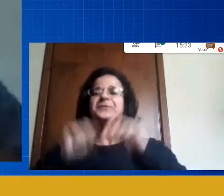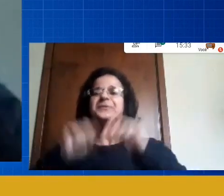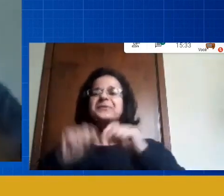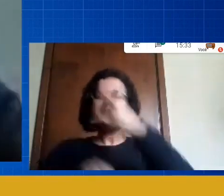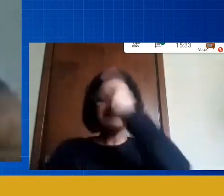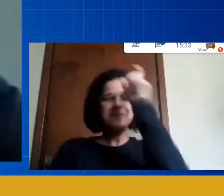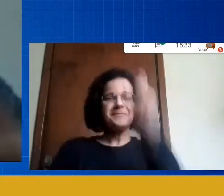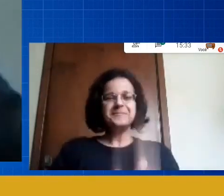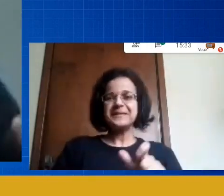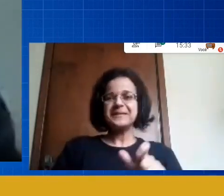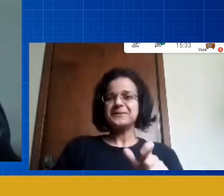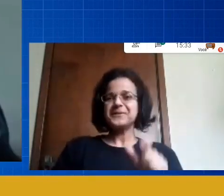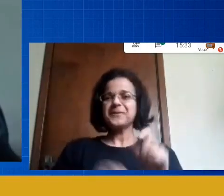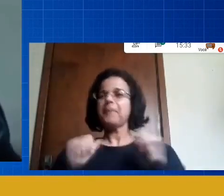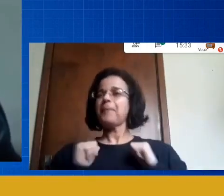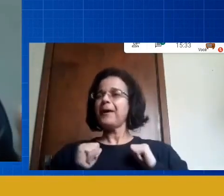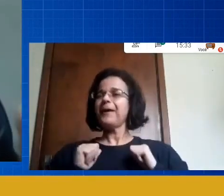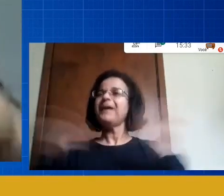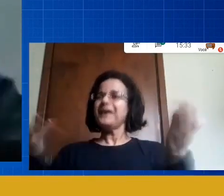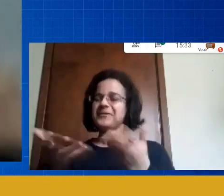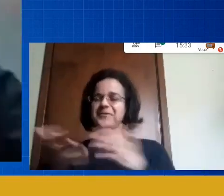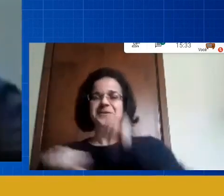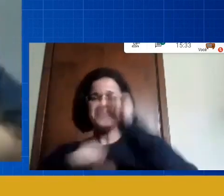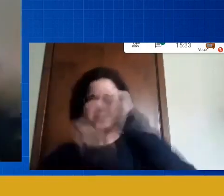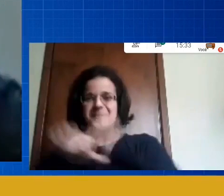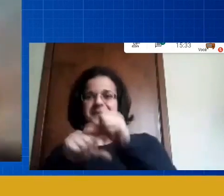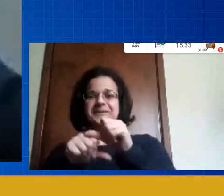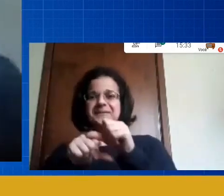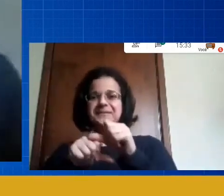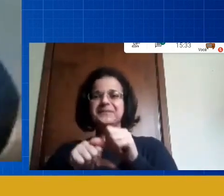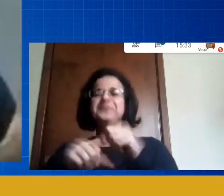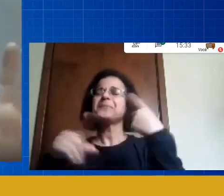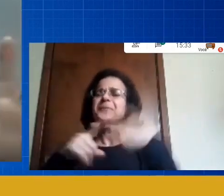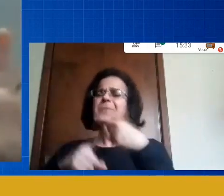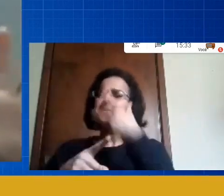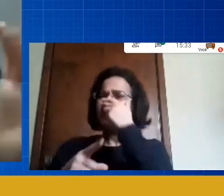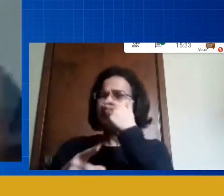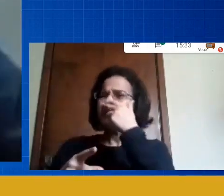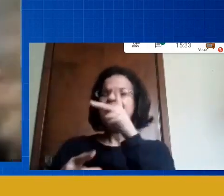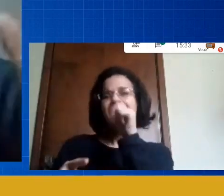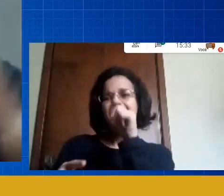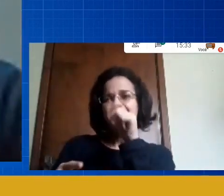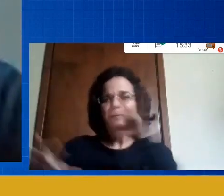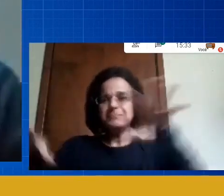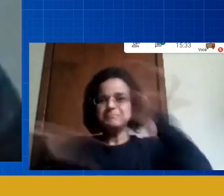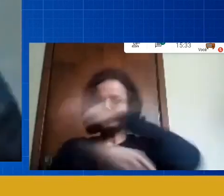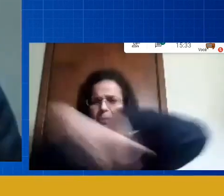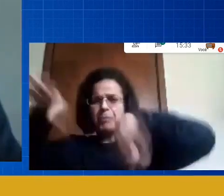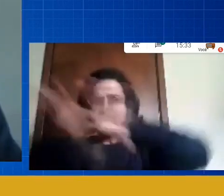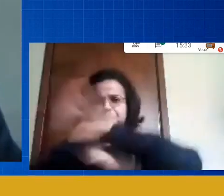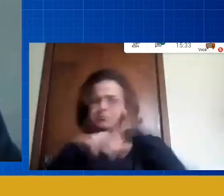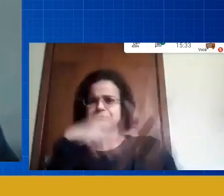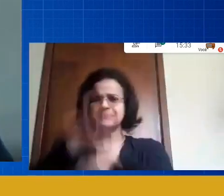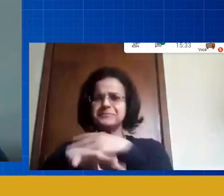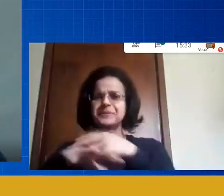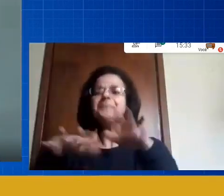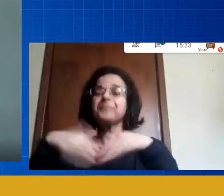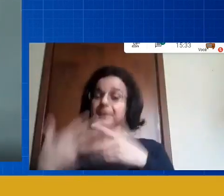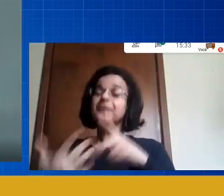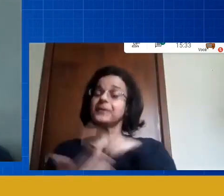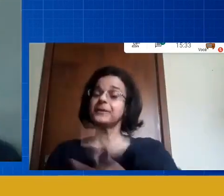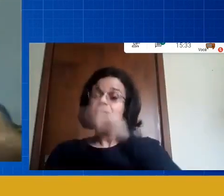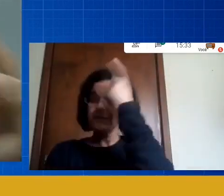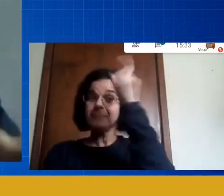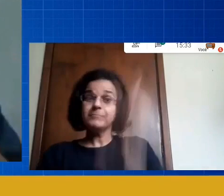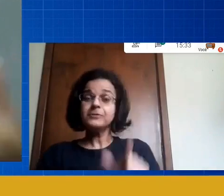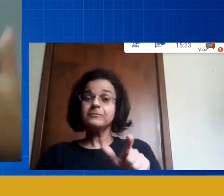verdade mexeu na água do rio sabe ficou turva mexeu então tem muita gente se encontrando muita